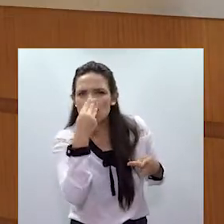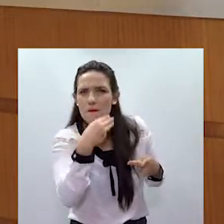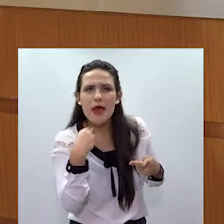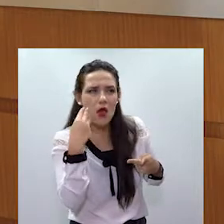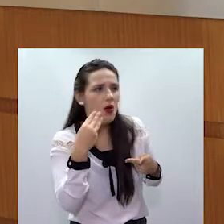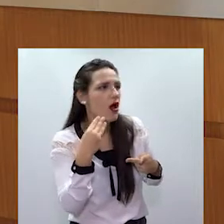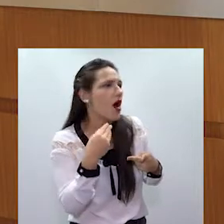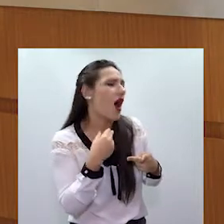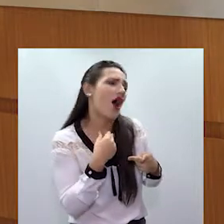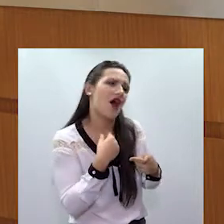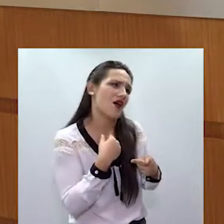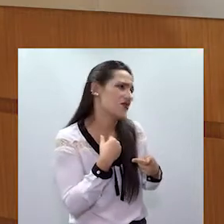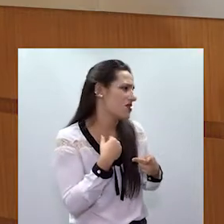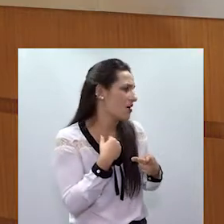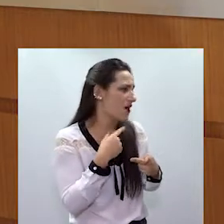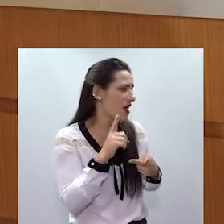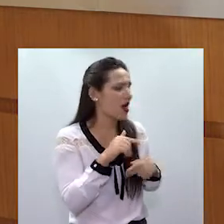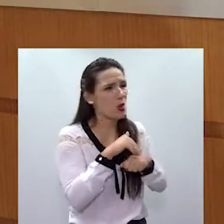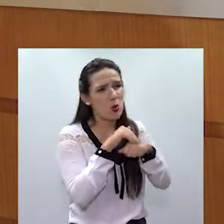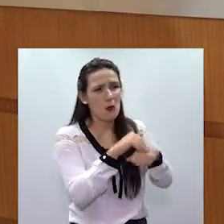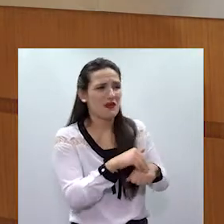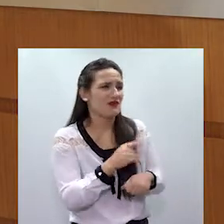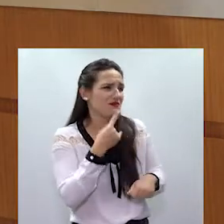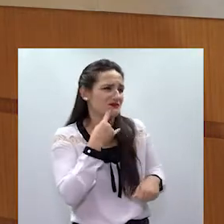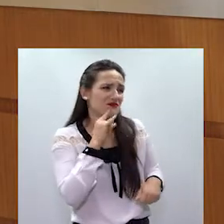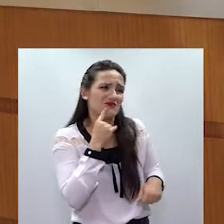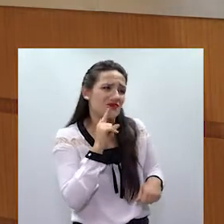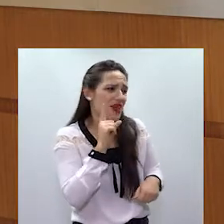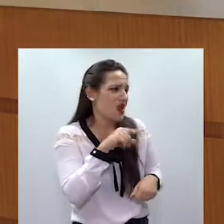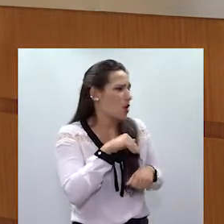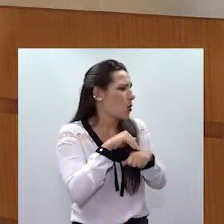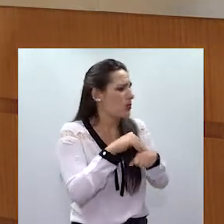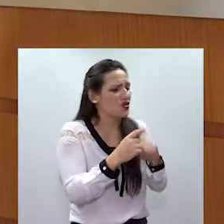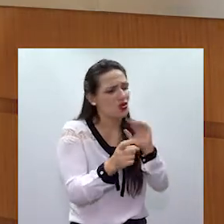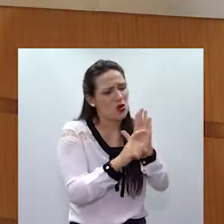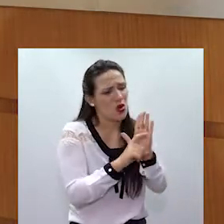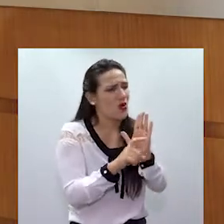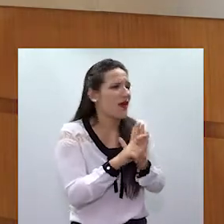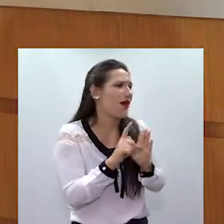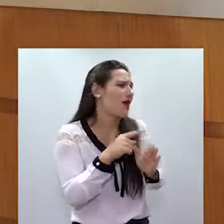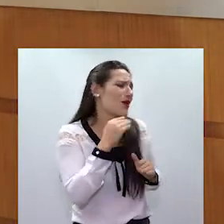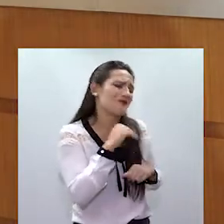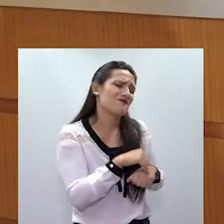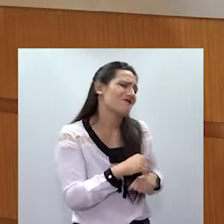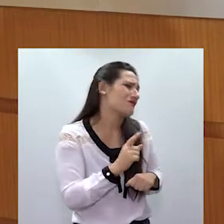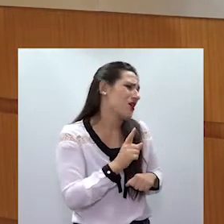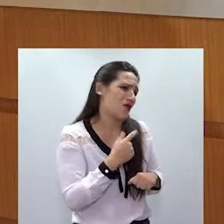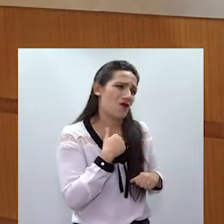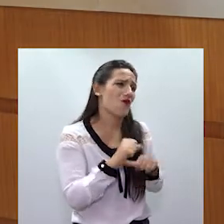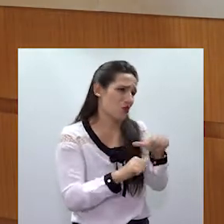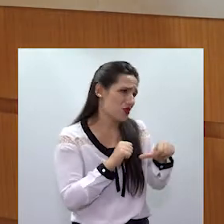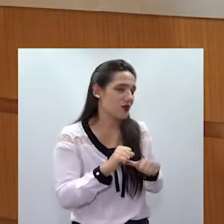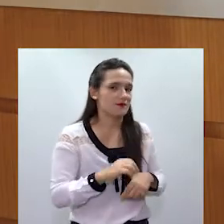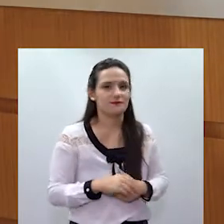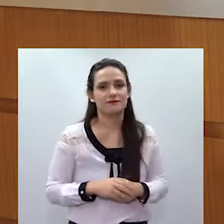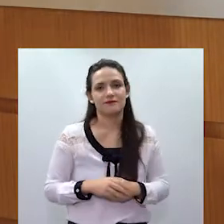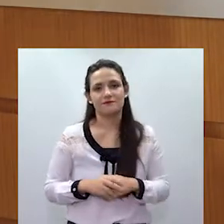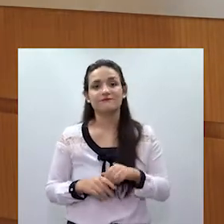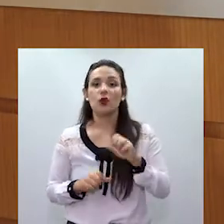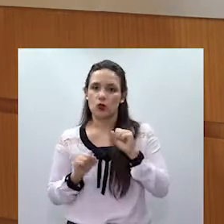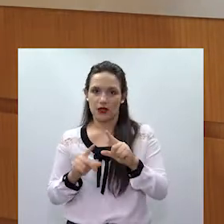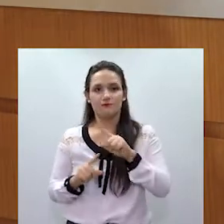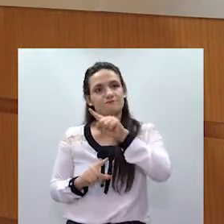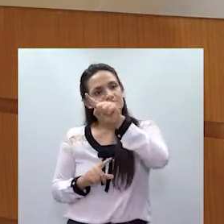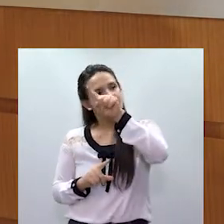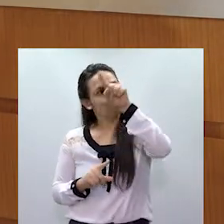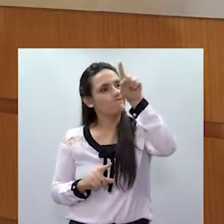nunca mais vai fazer, coloca a culpa no álcool, coloca a culpa no uso de drogas. E aí, então, eles vivem esse período de lua de